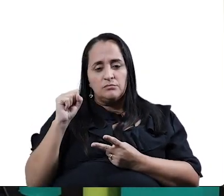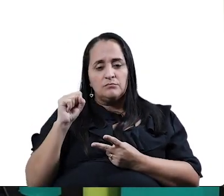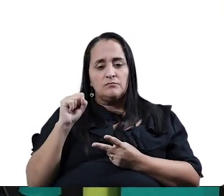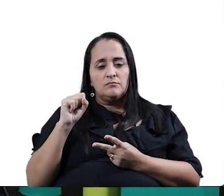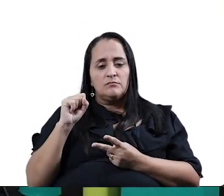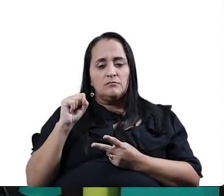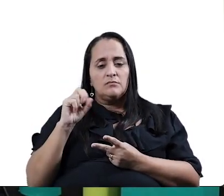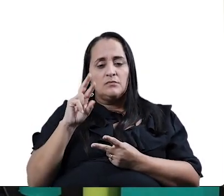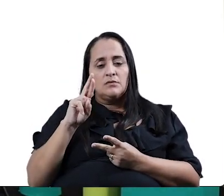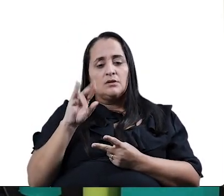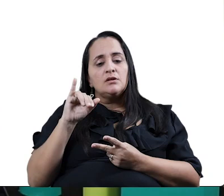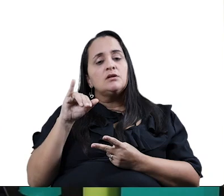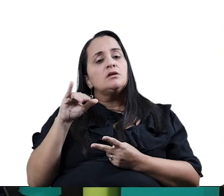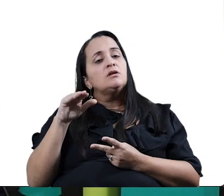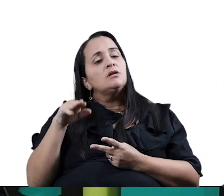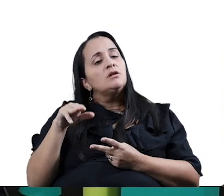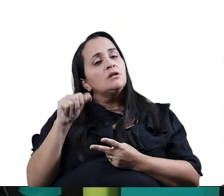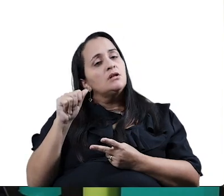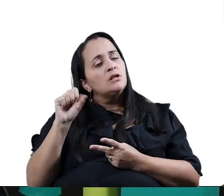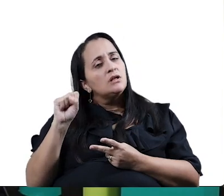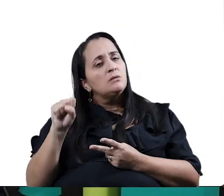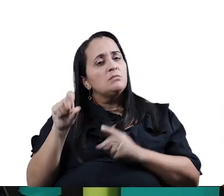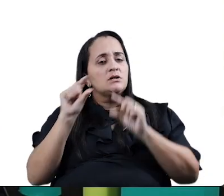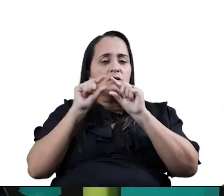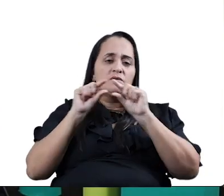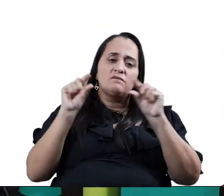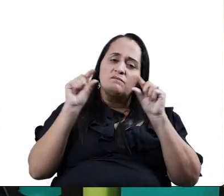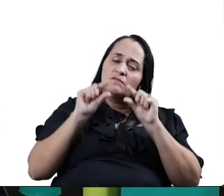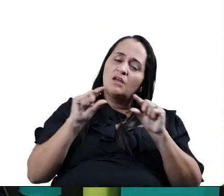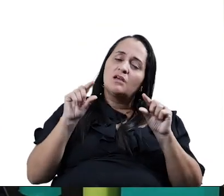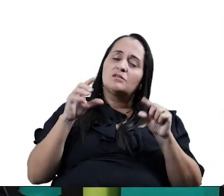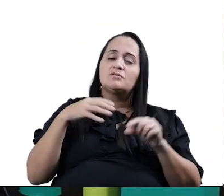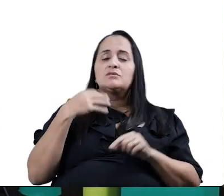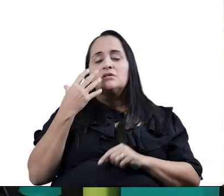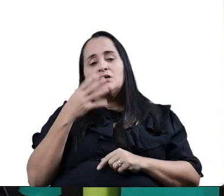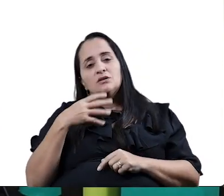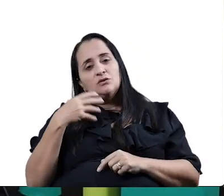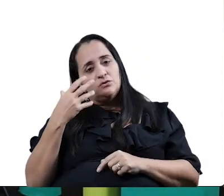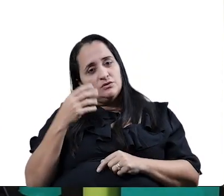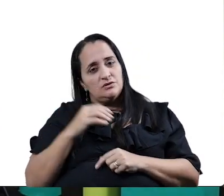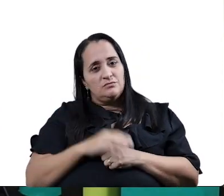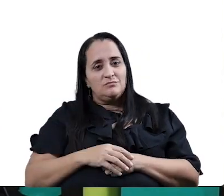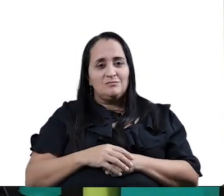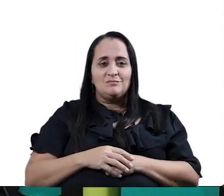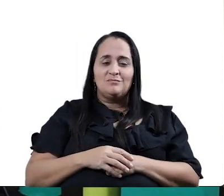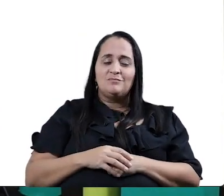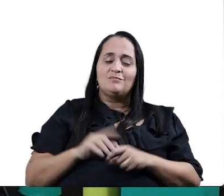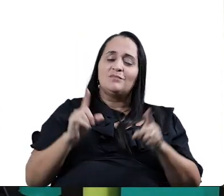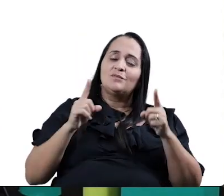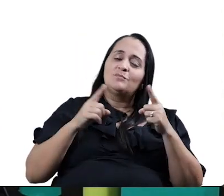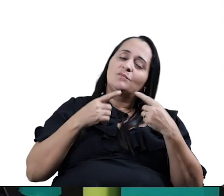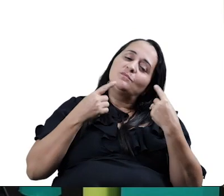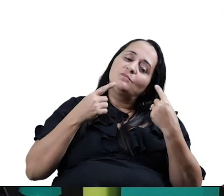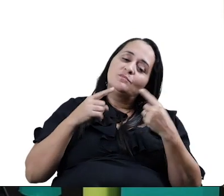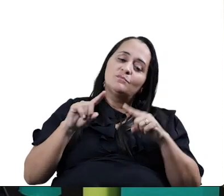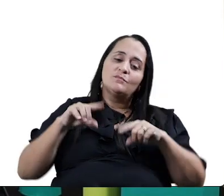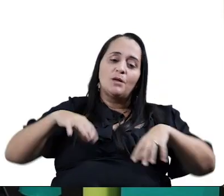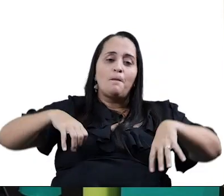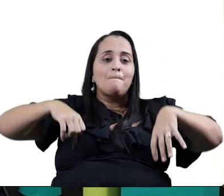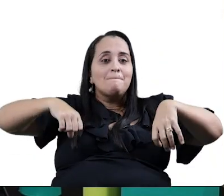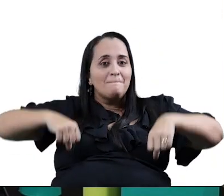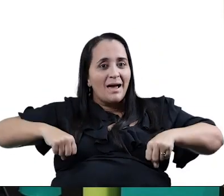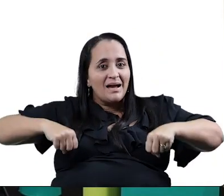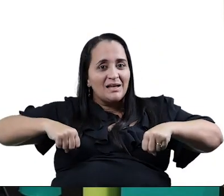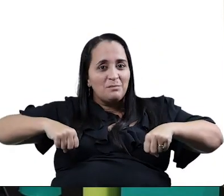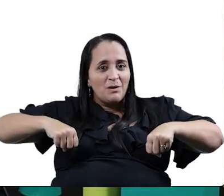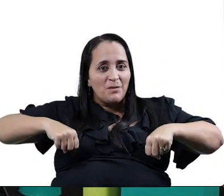o nome... rimas, versos e canções. Vamos lá. Roda, roda. Roda. Vamos pegar